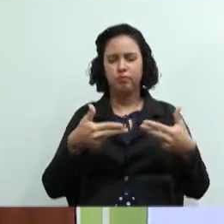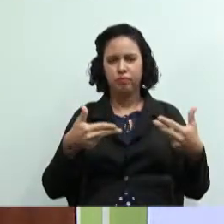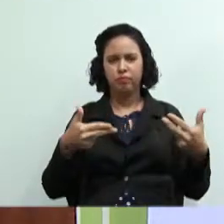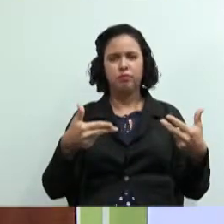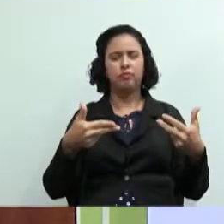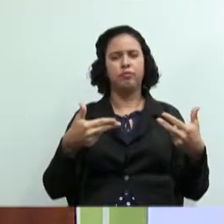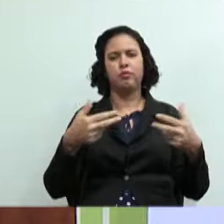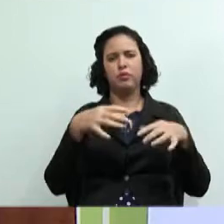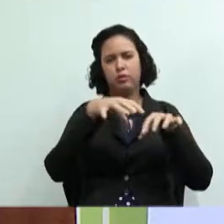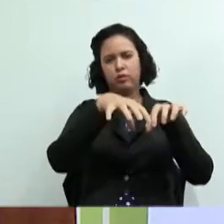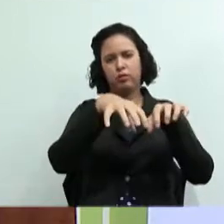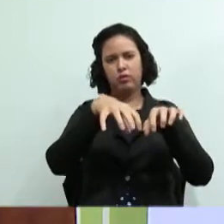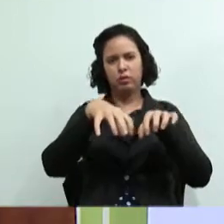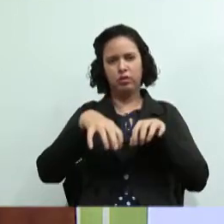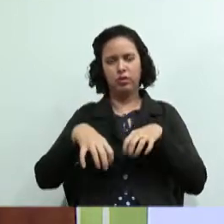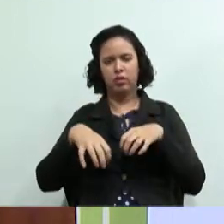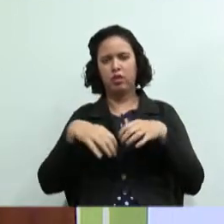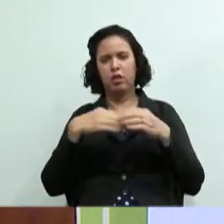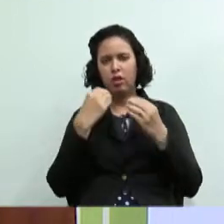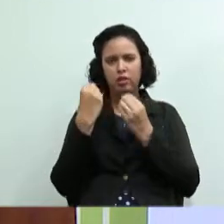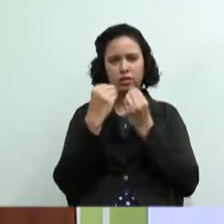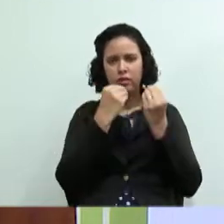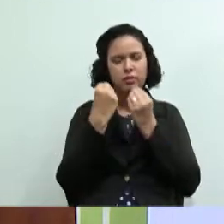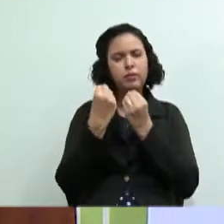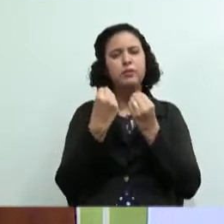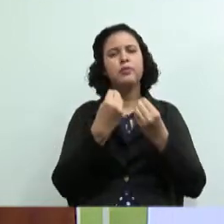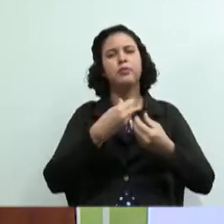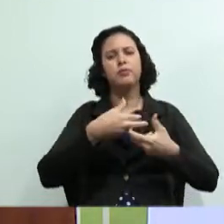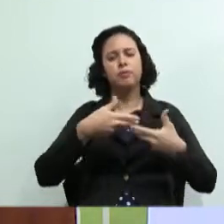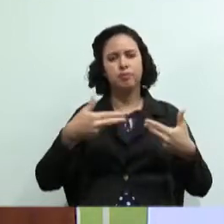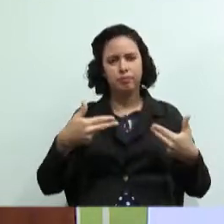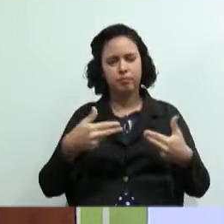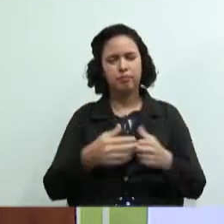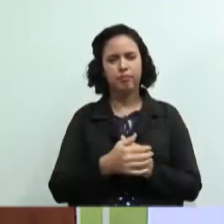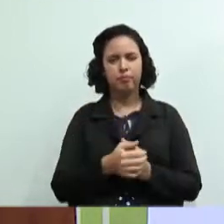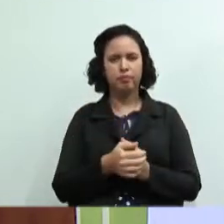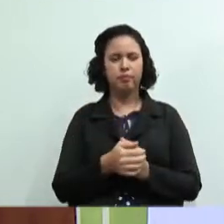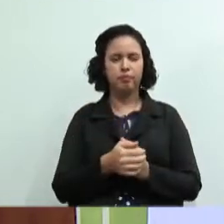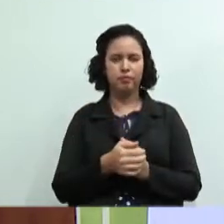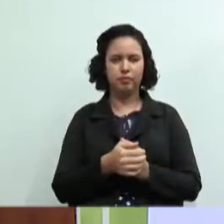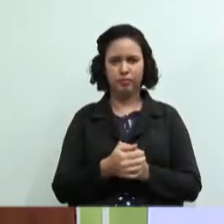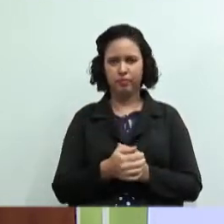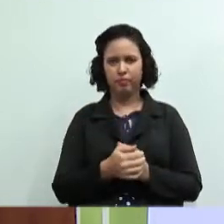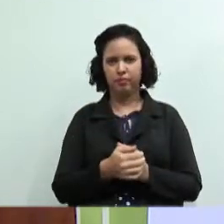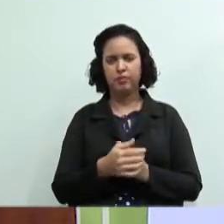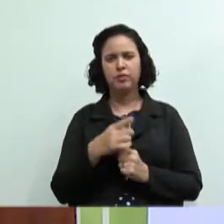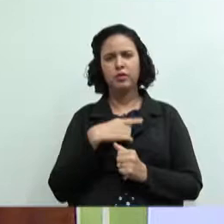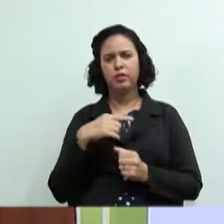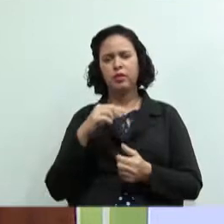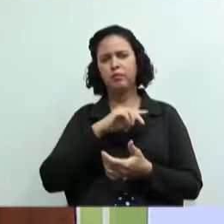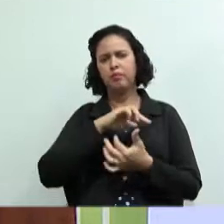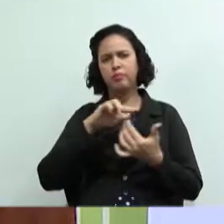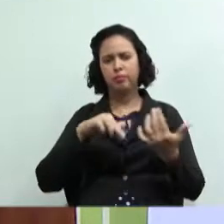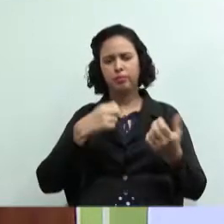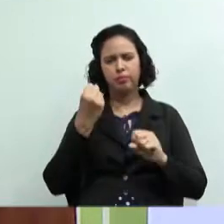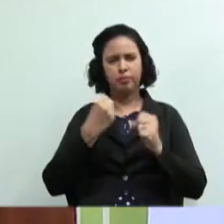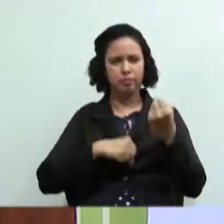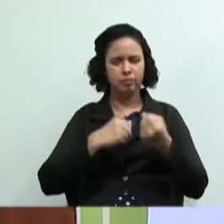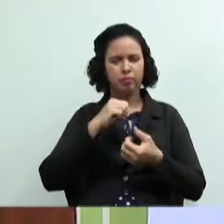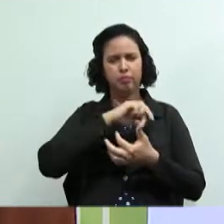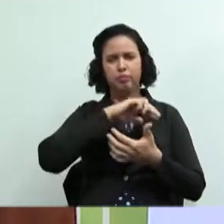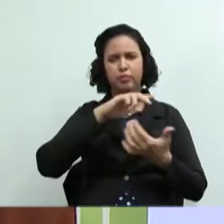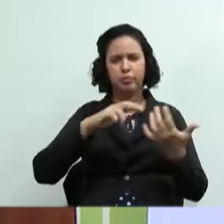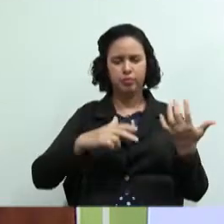não é isso que ela descasca e tira o milho do sabugo nós temos então nós temos máquinas diversas não é